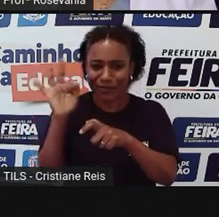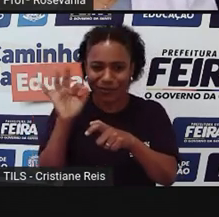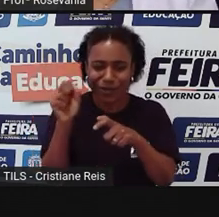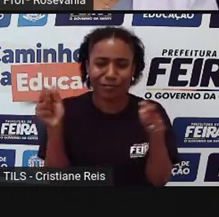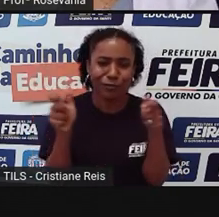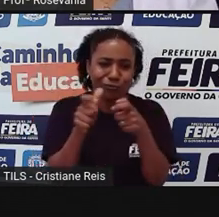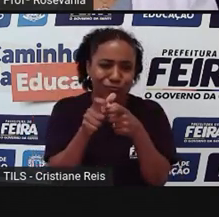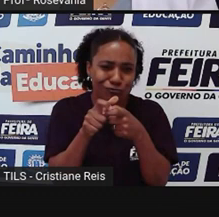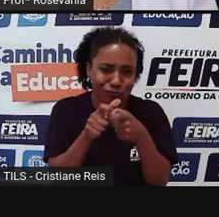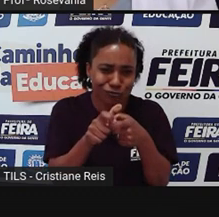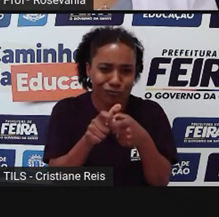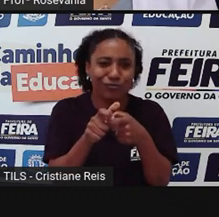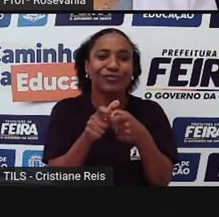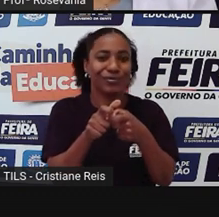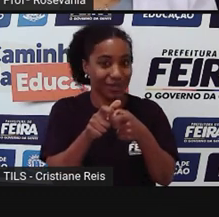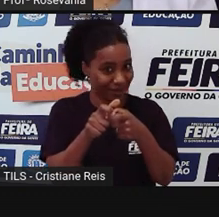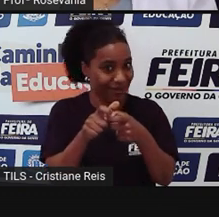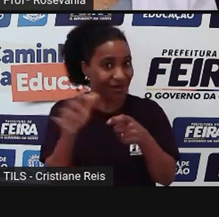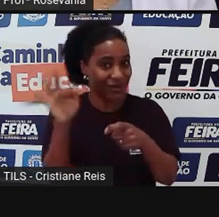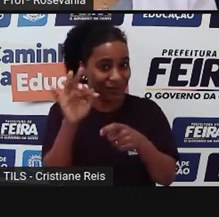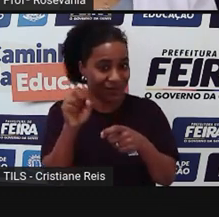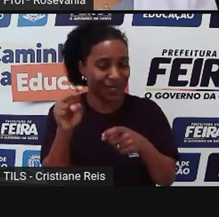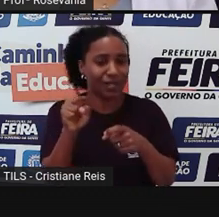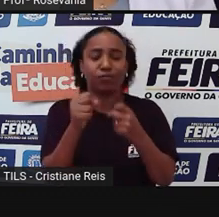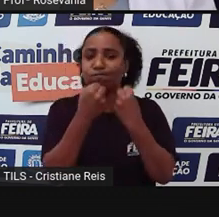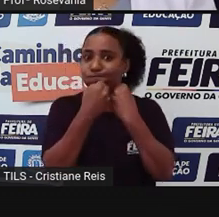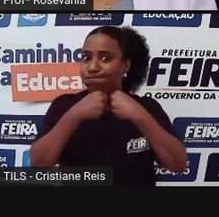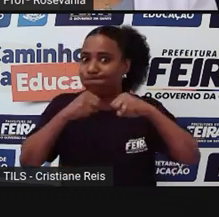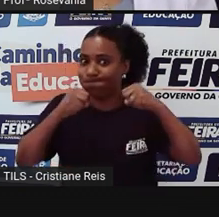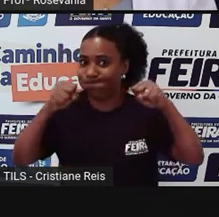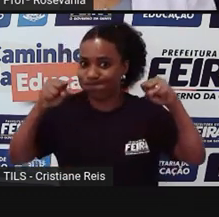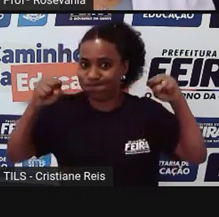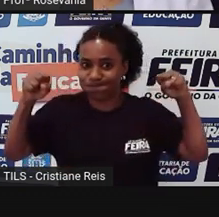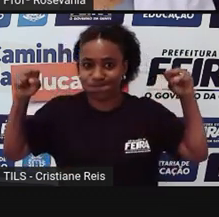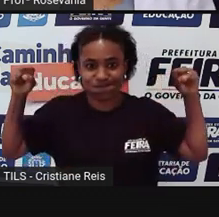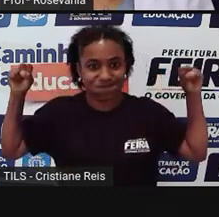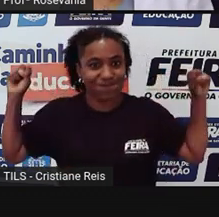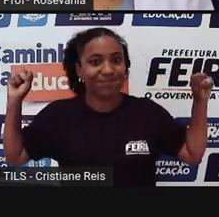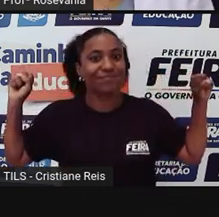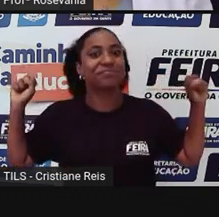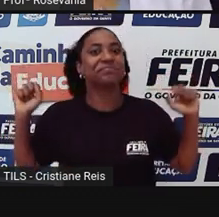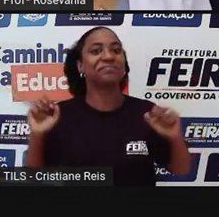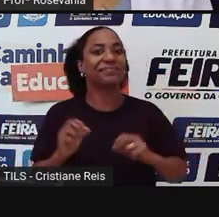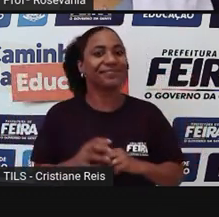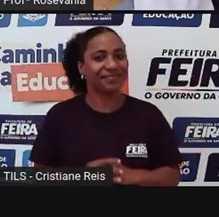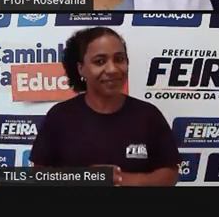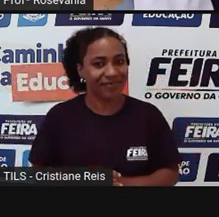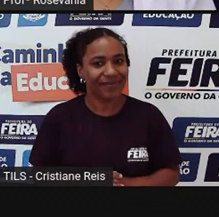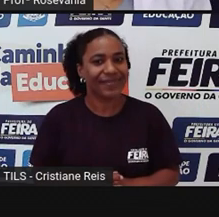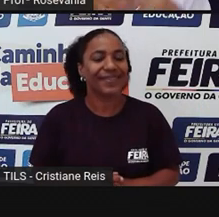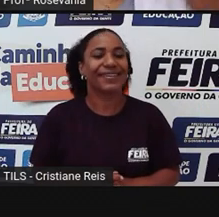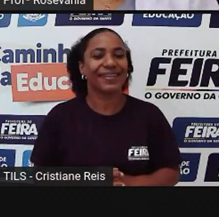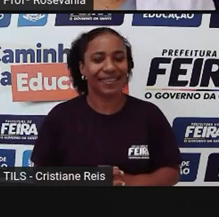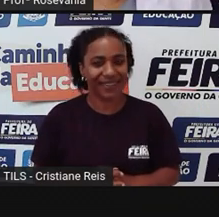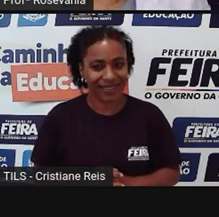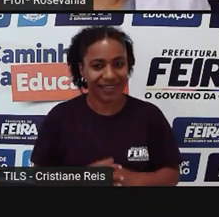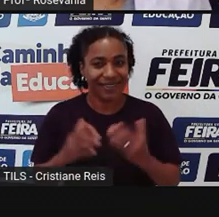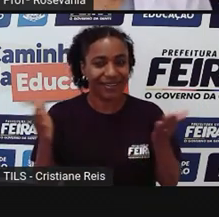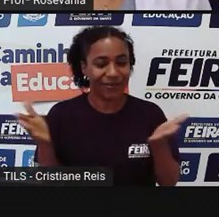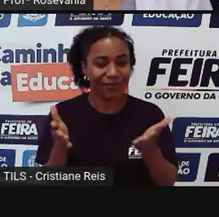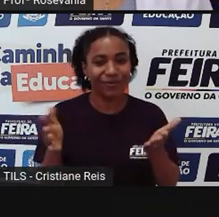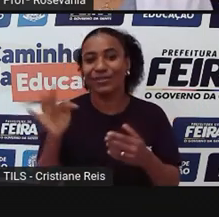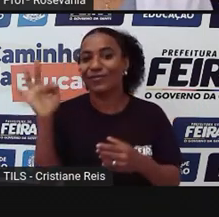pequenininho, ela cresceu muito. E hoje, a nossa cidade recebeu, né, o nosso território se